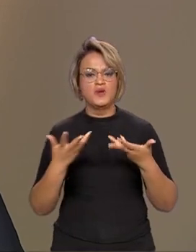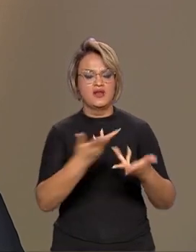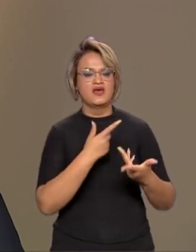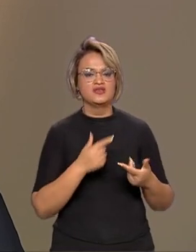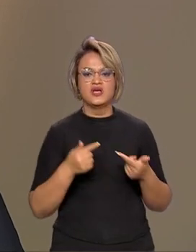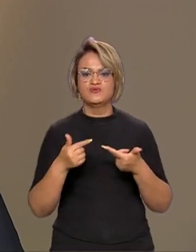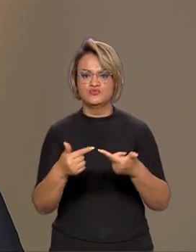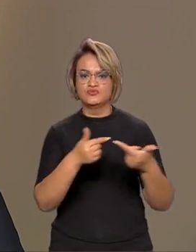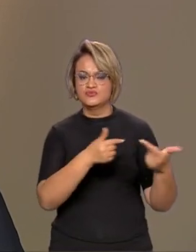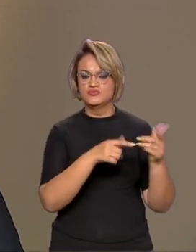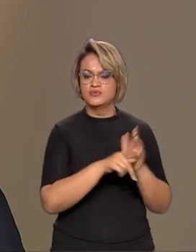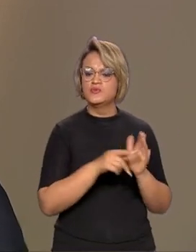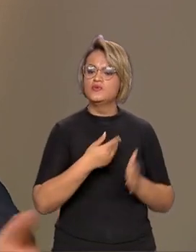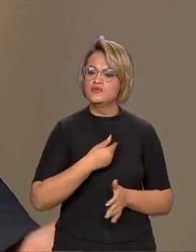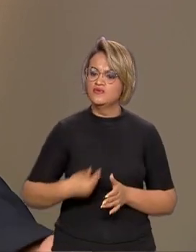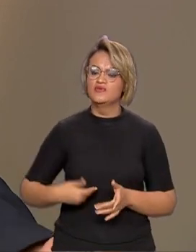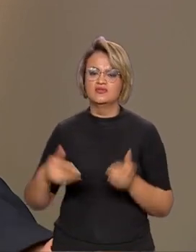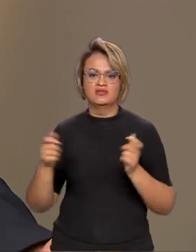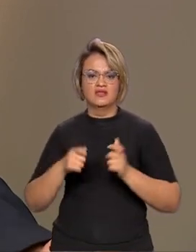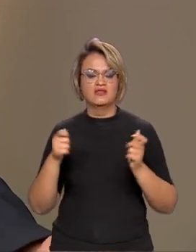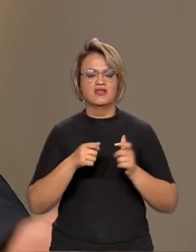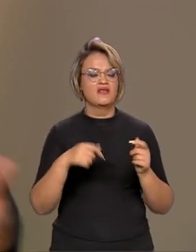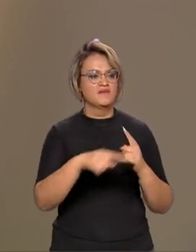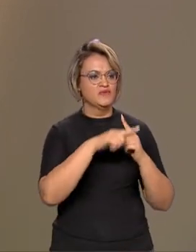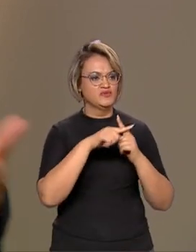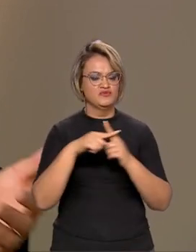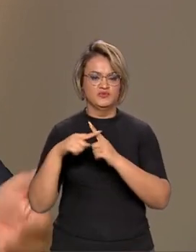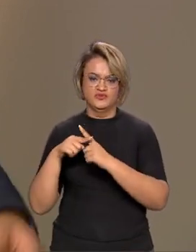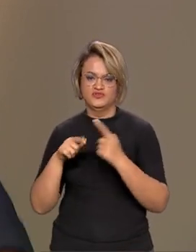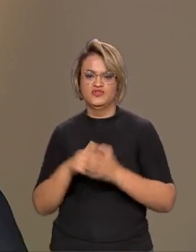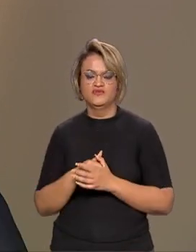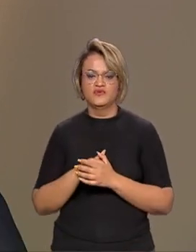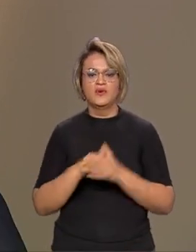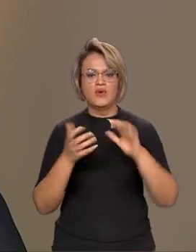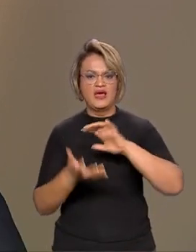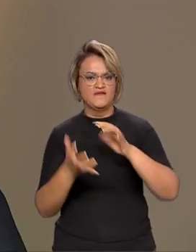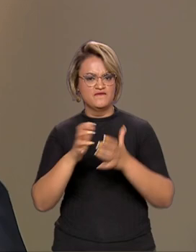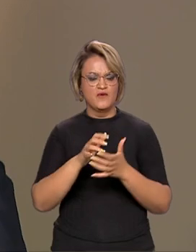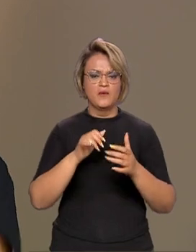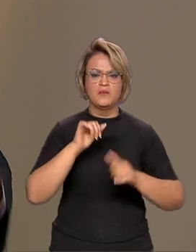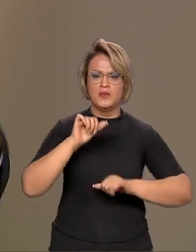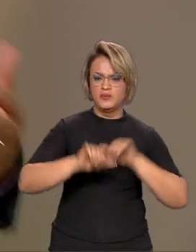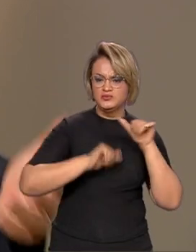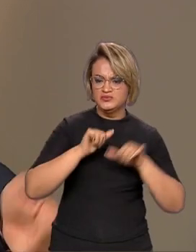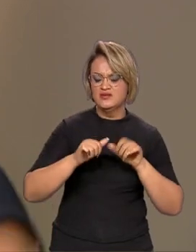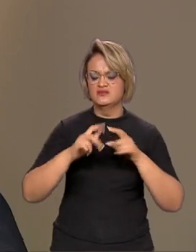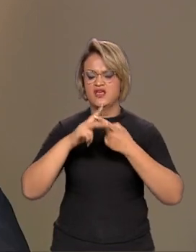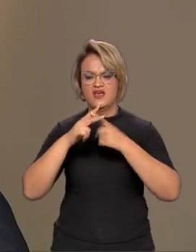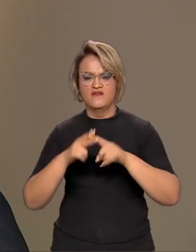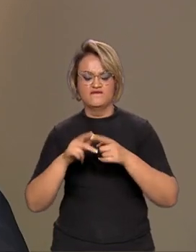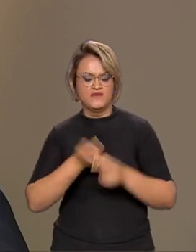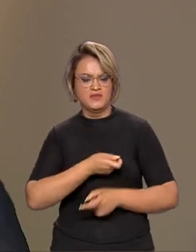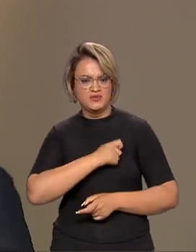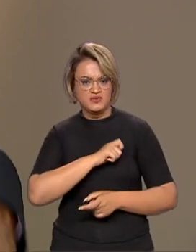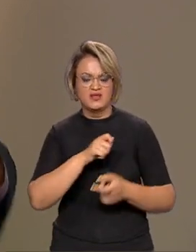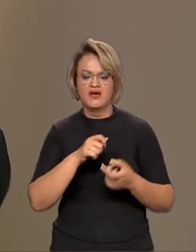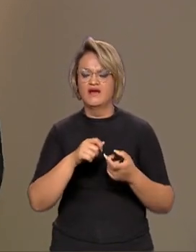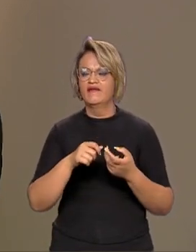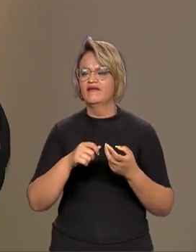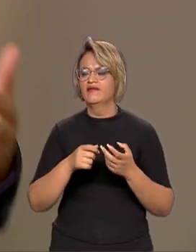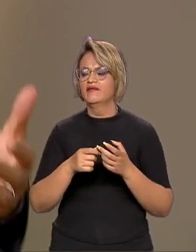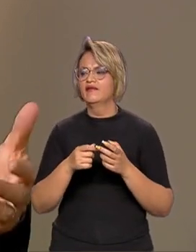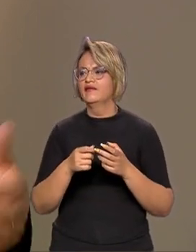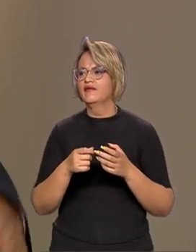ações do governo têm sido muito positivas, desde as reformas, o arcabouço fiscal, a reforma tributária, a